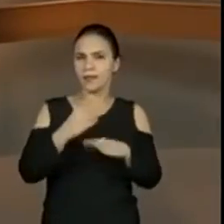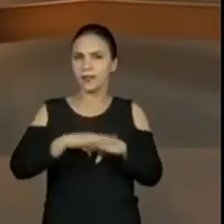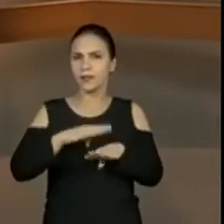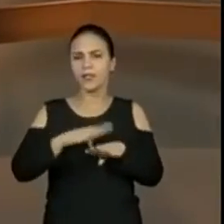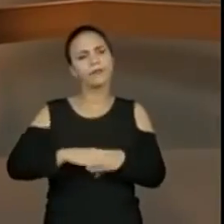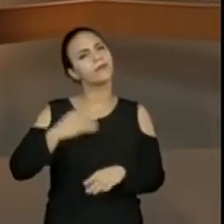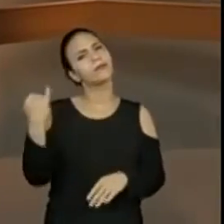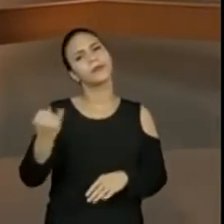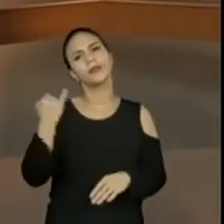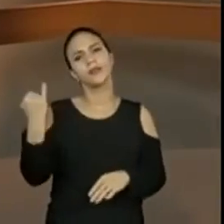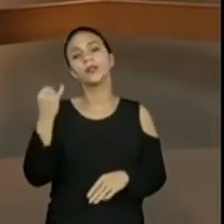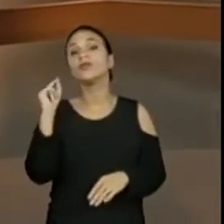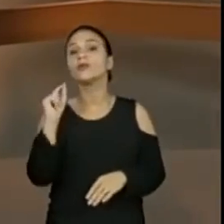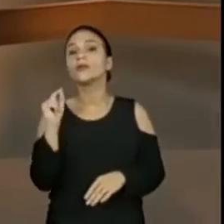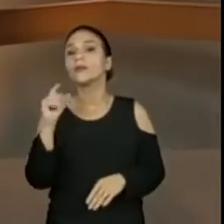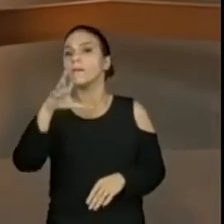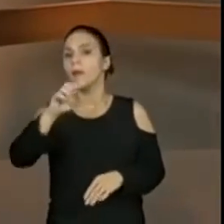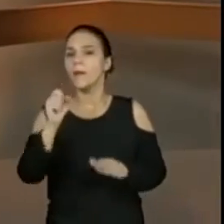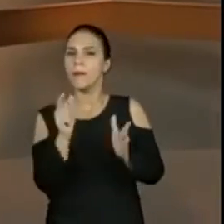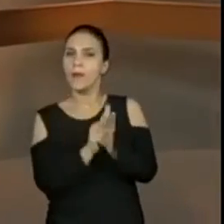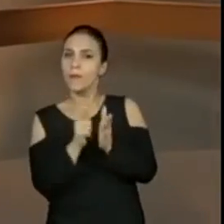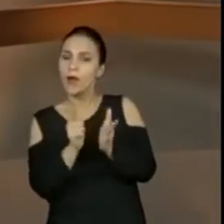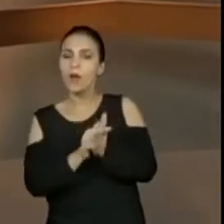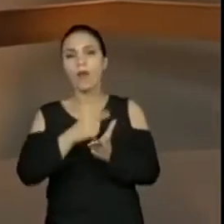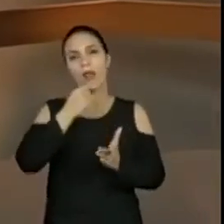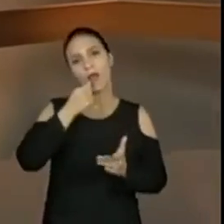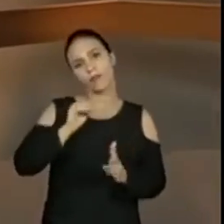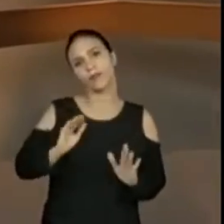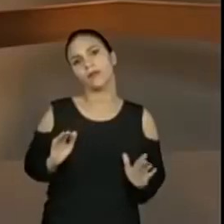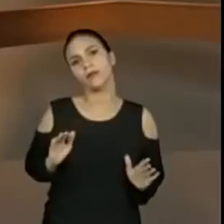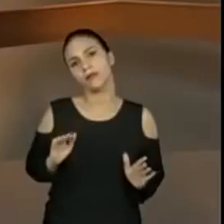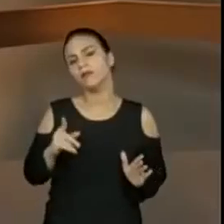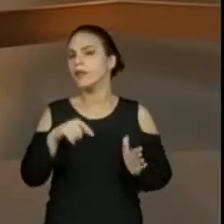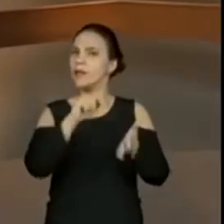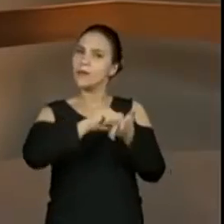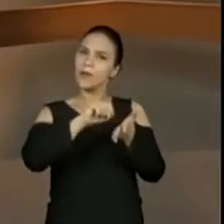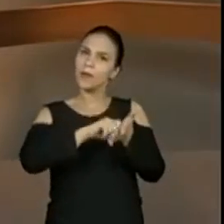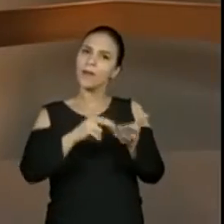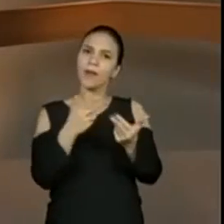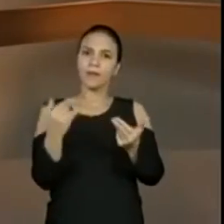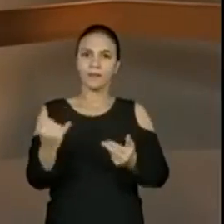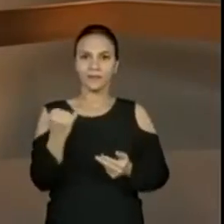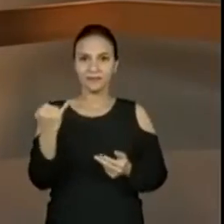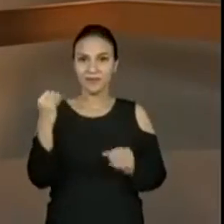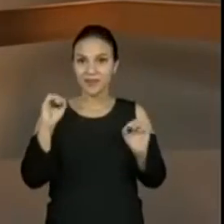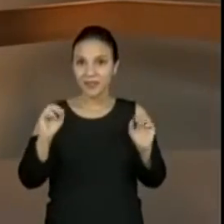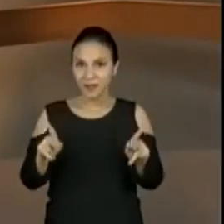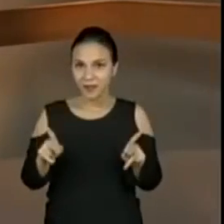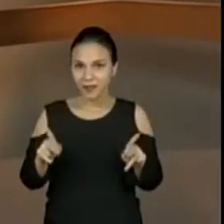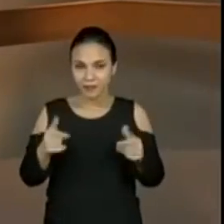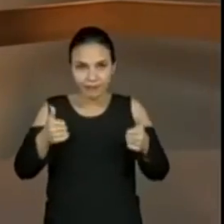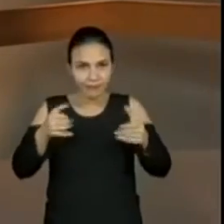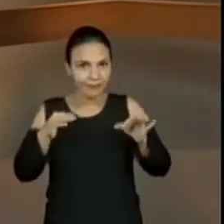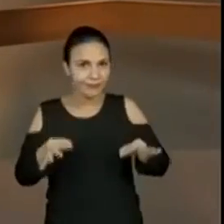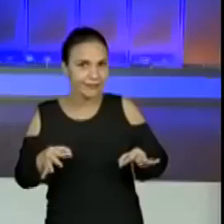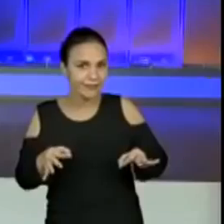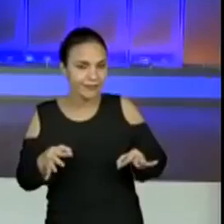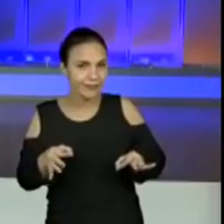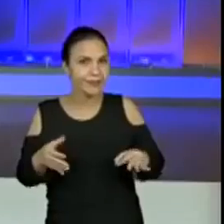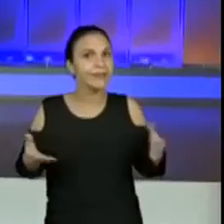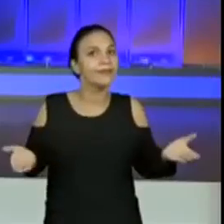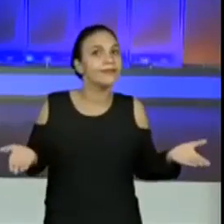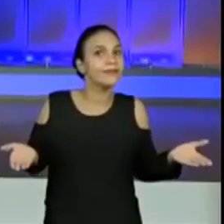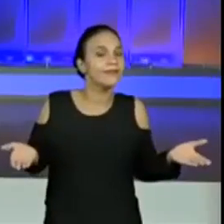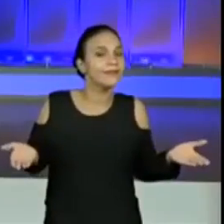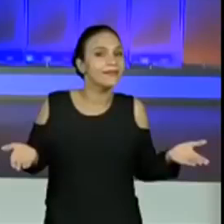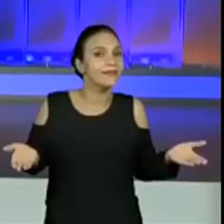extremamente necessário que você tenha papel e lápis para todas as anotações, ok? Tudo certo? E aí,